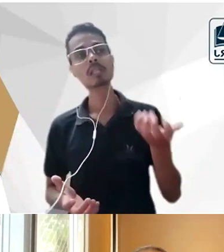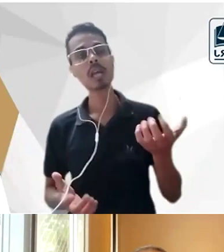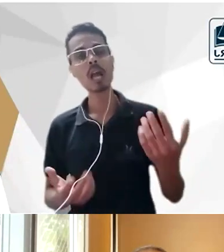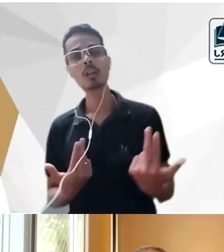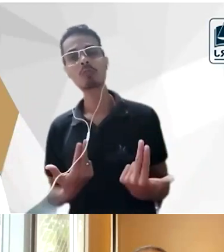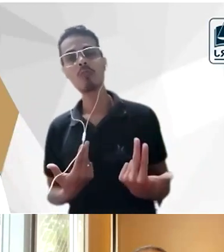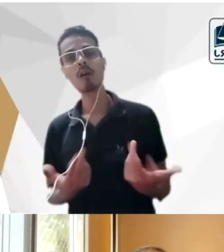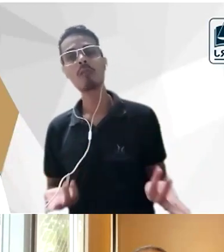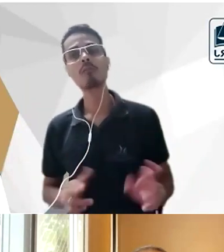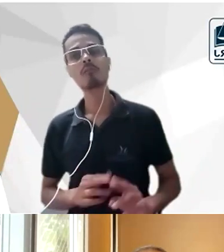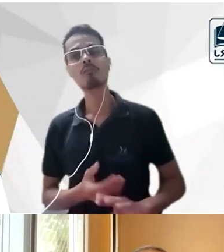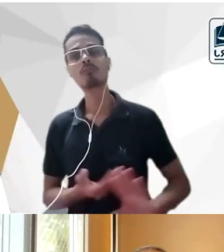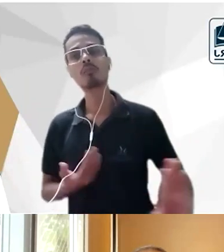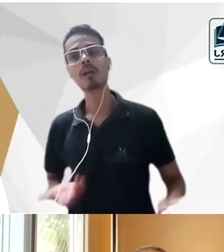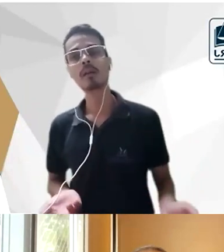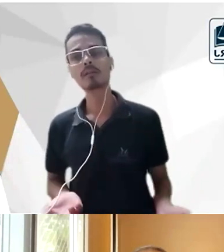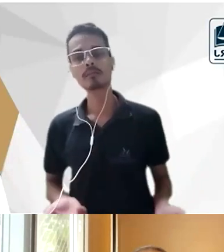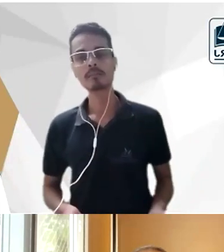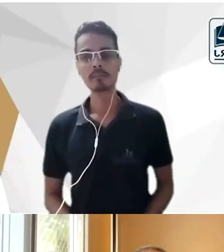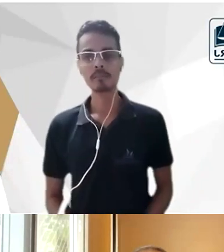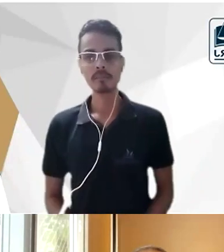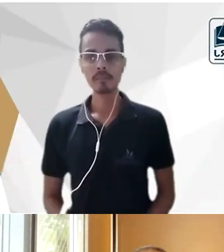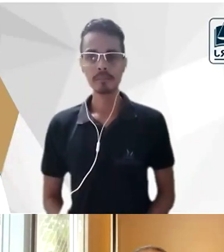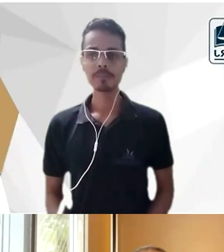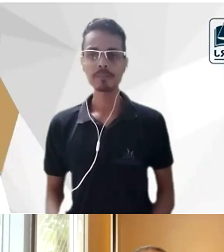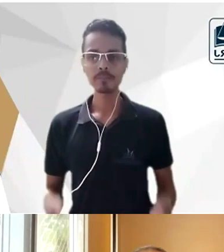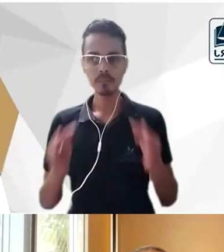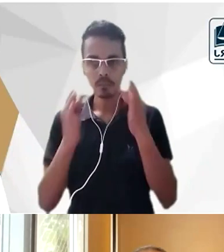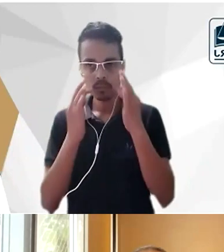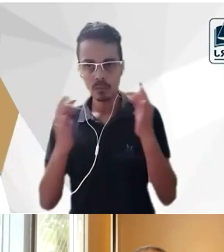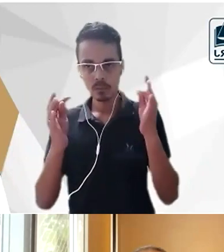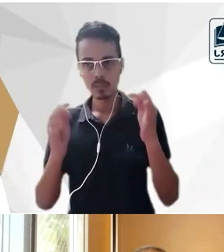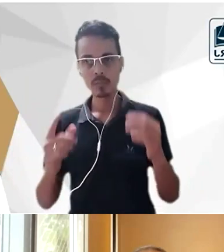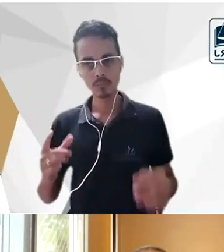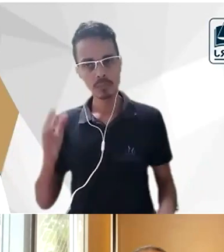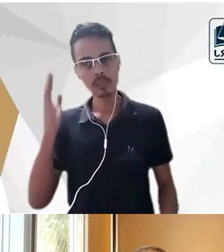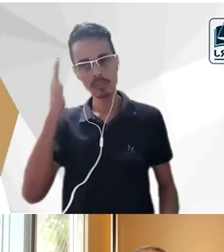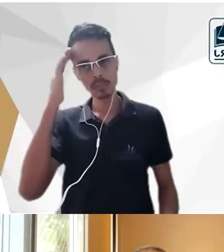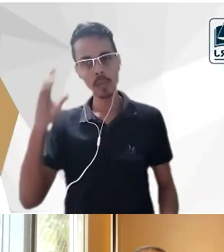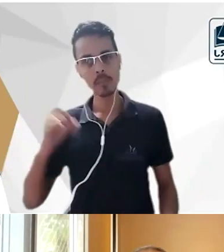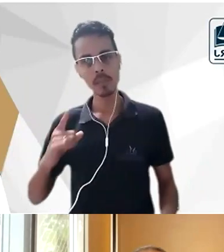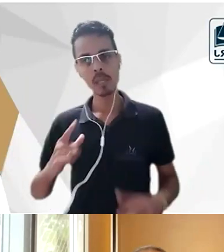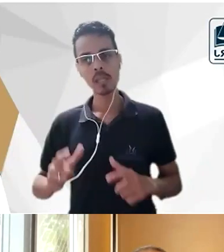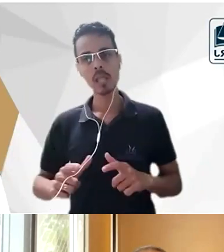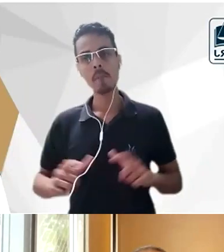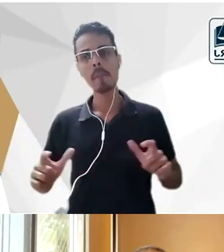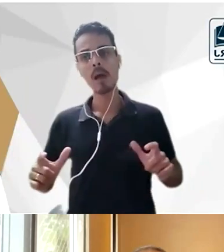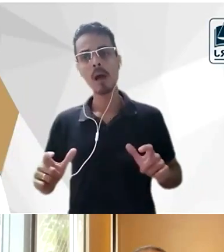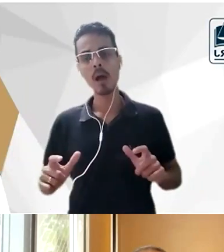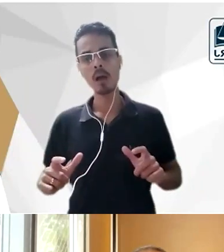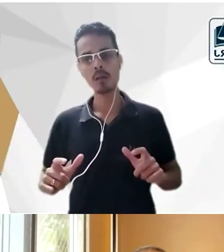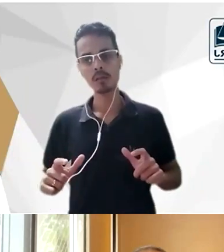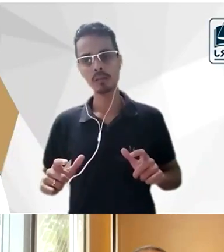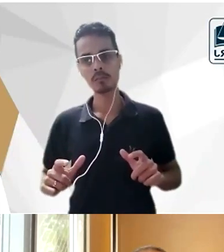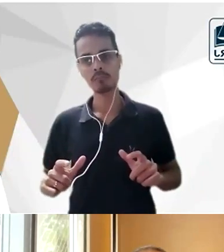então Tobias já tinha uma ideia de que existia uma maioria ali que existia uma massa